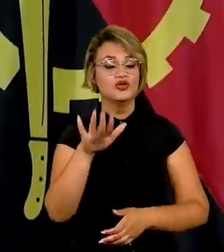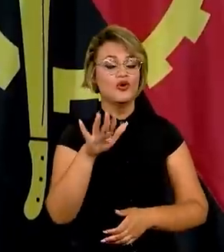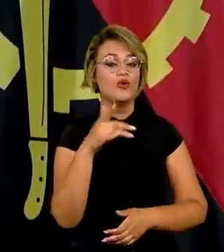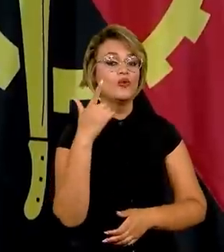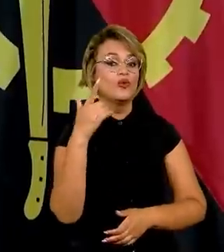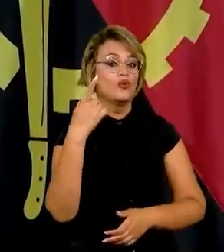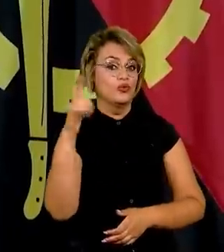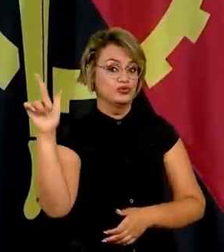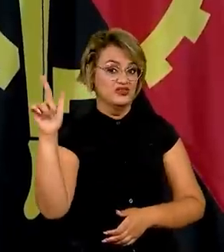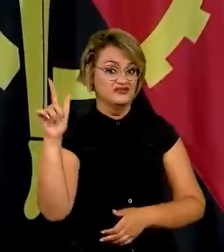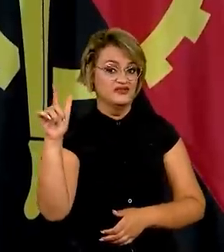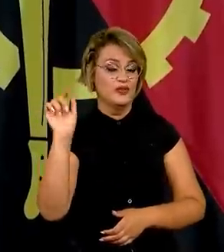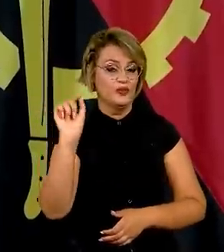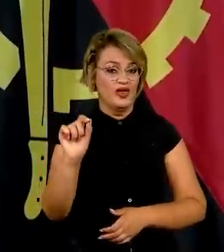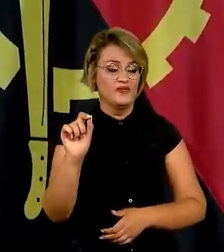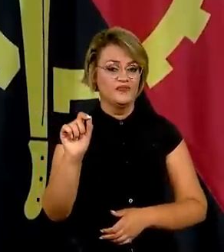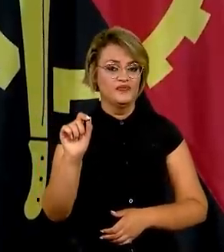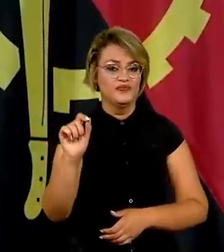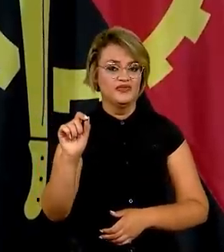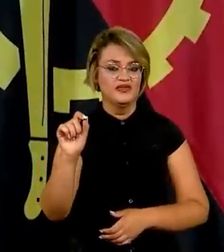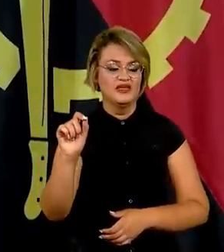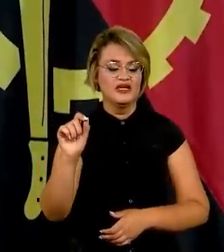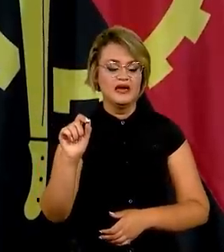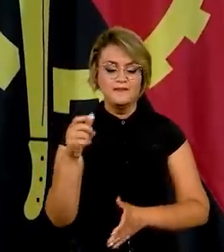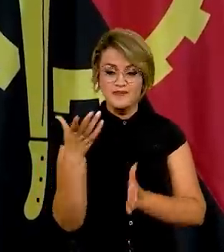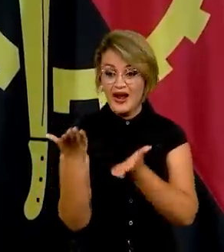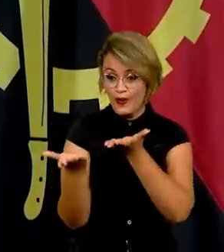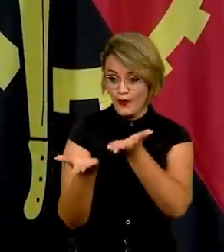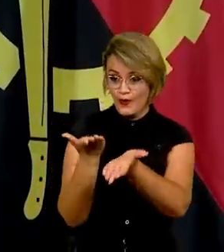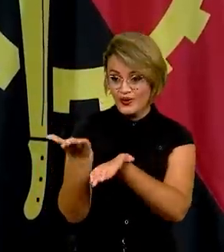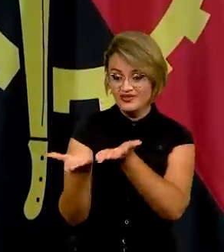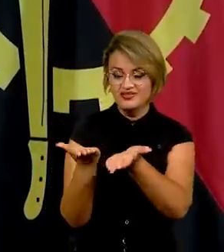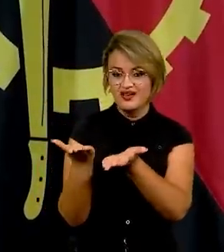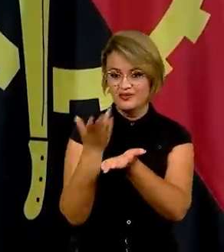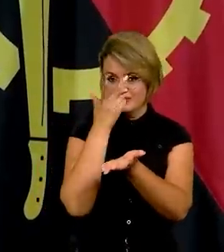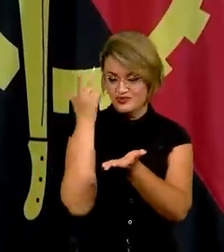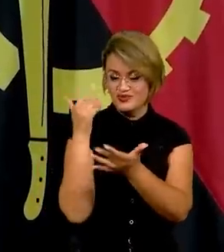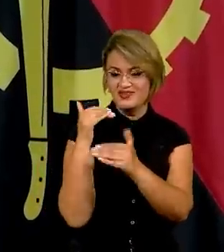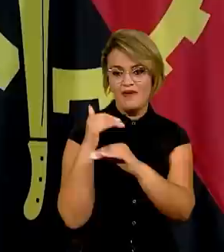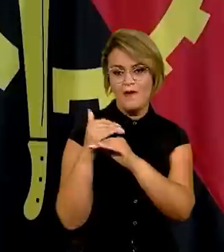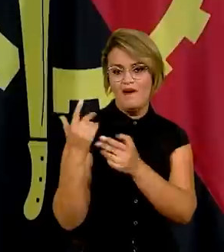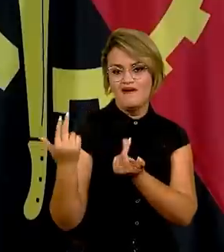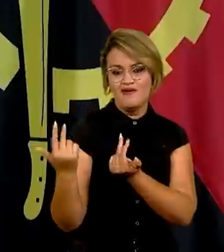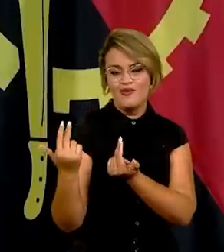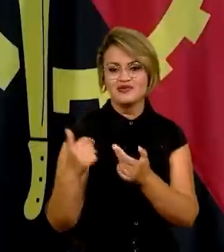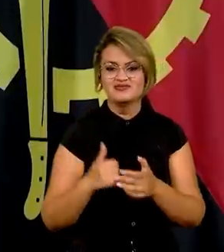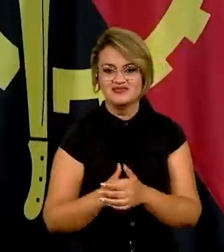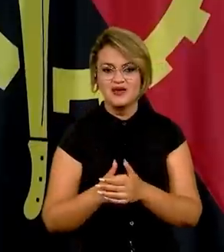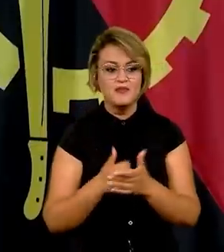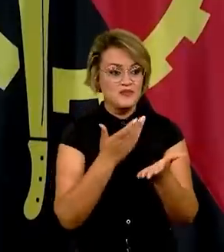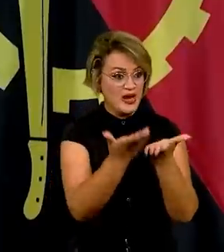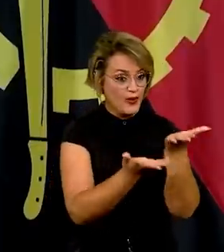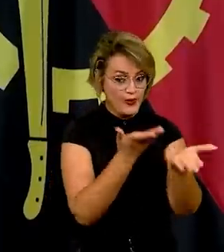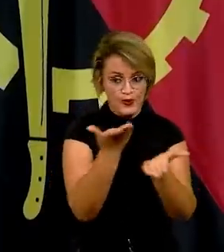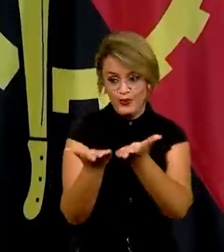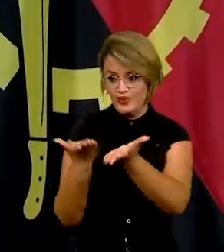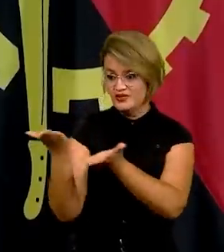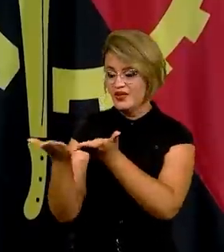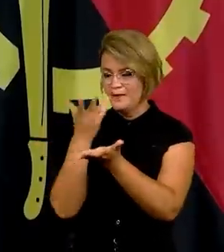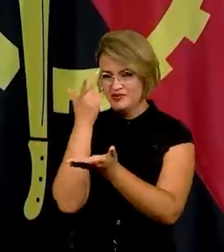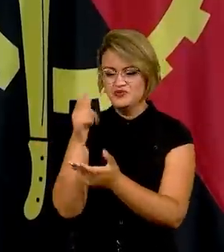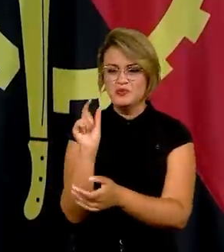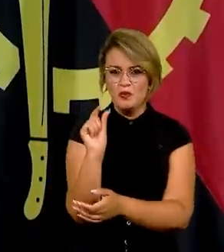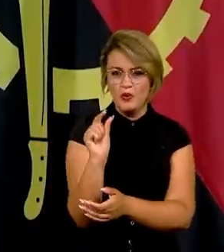Shoah, é que para cuidar dos iguais, para cuidar das pessoas que têm